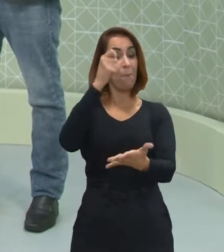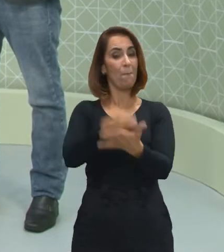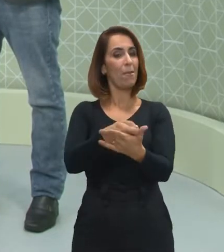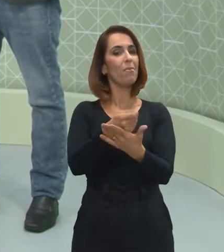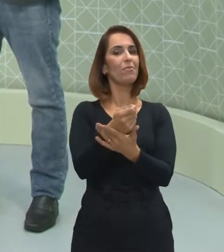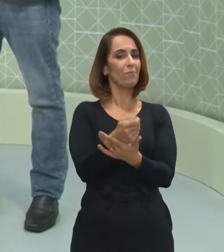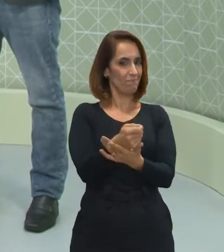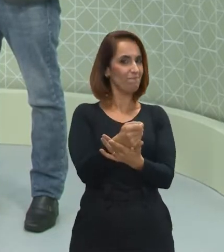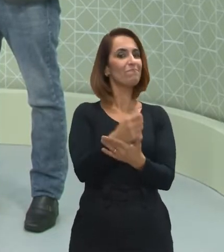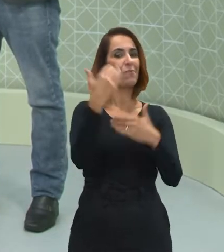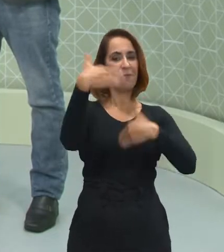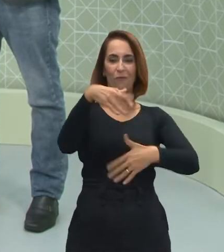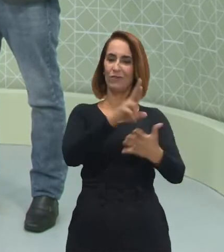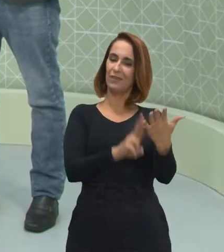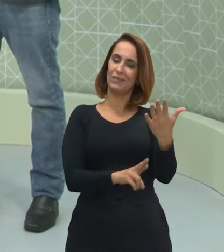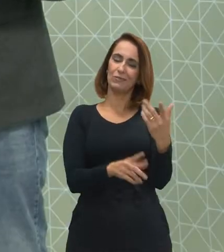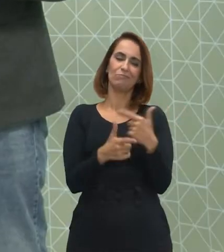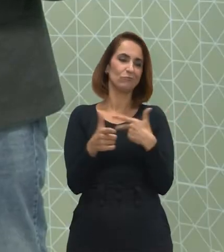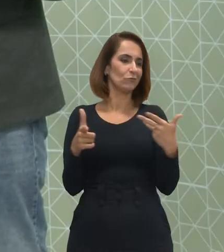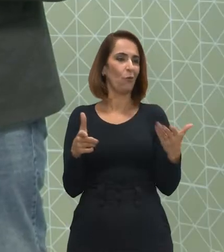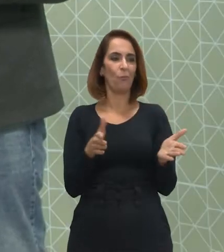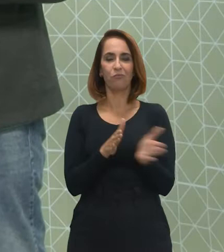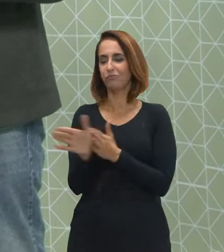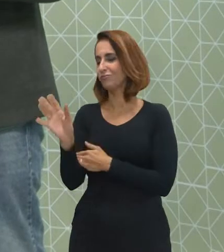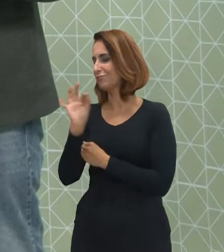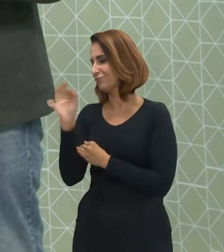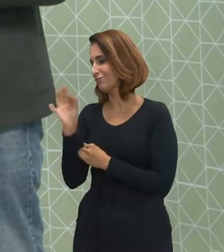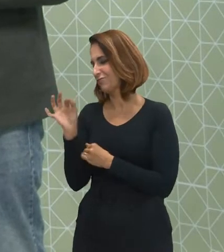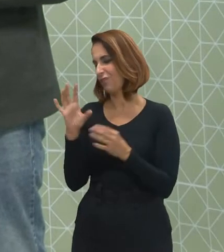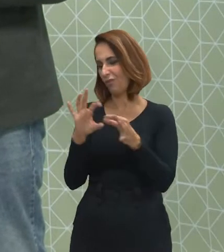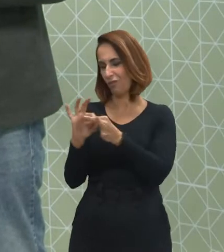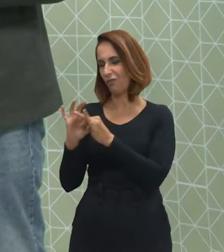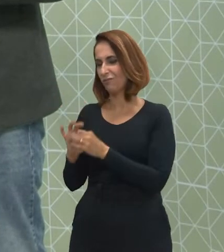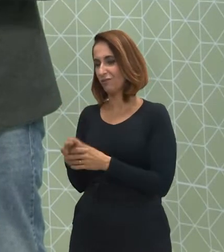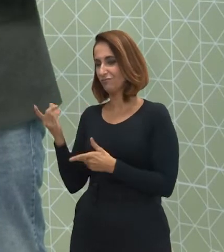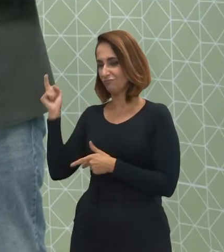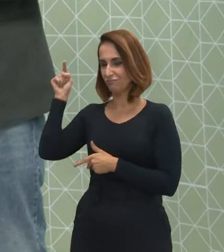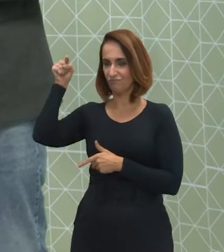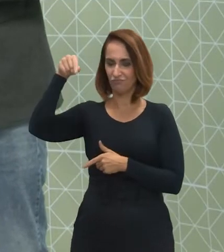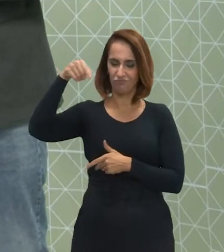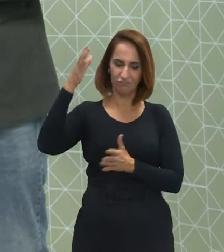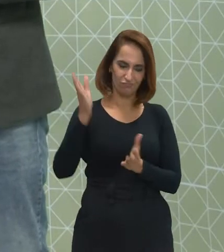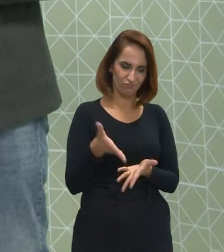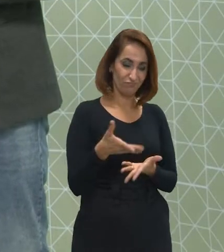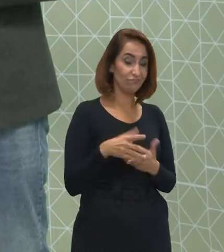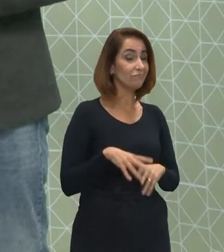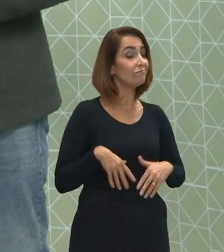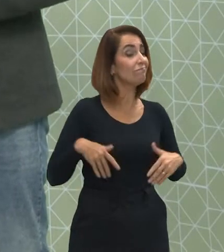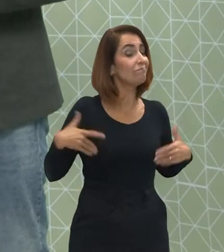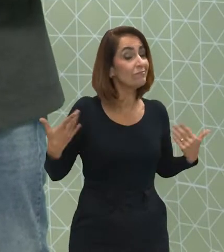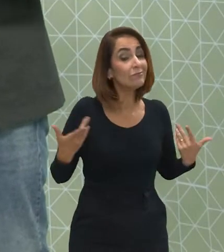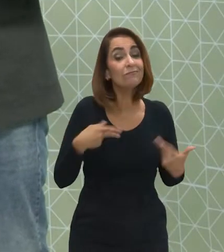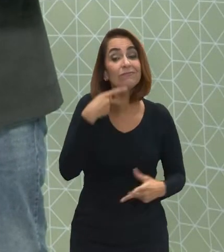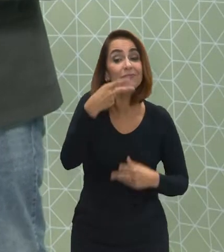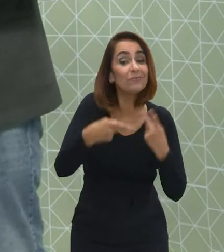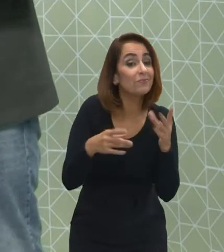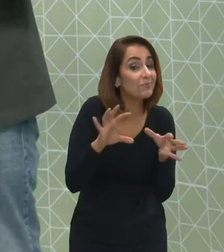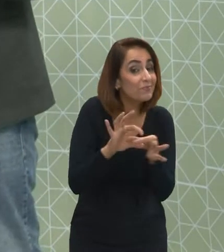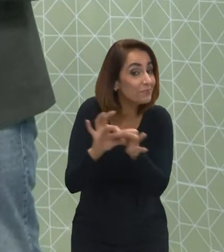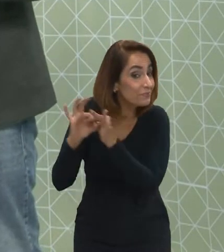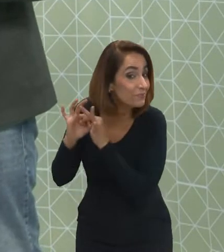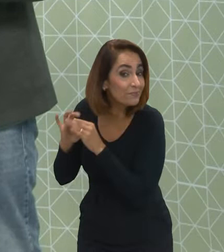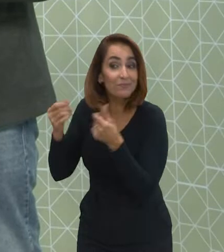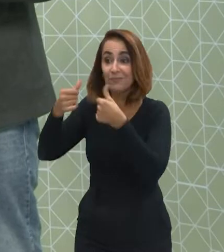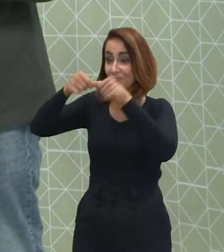prova de redação? Não temos como fugir do contexto atual. Então, o que diz o contexto? Um contexto